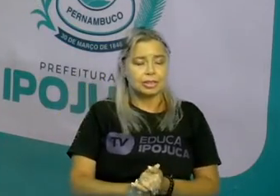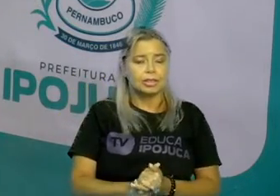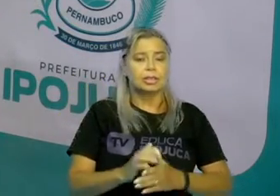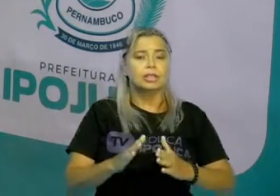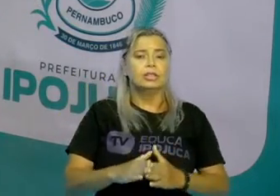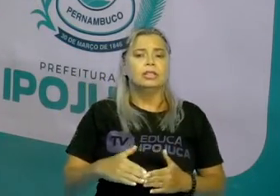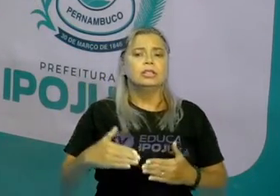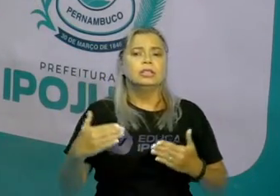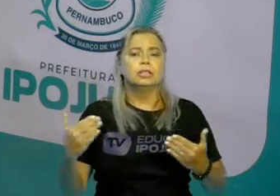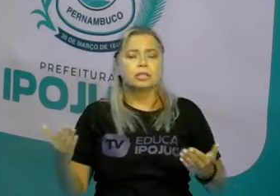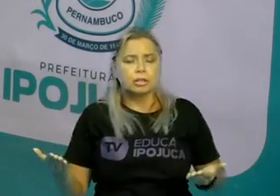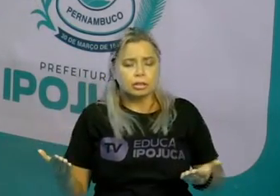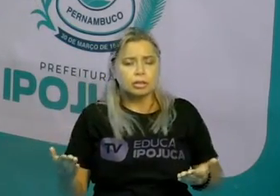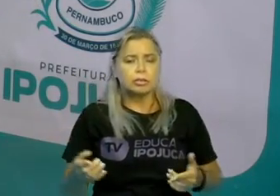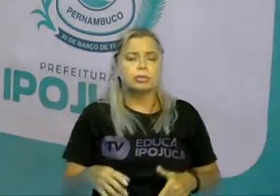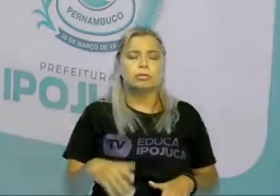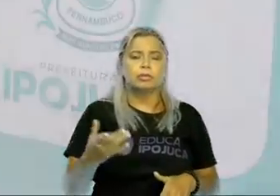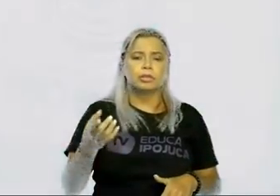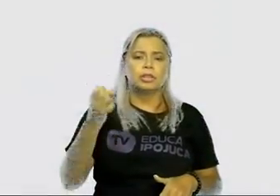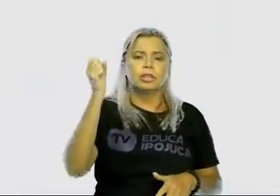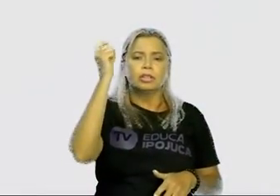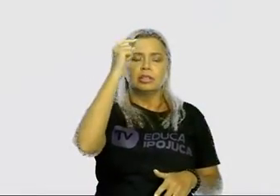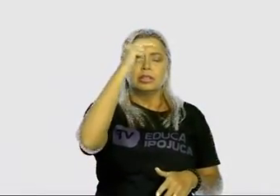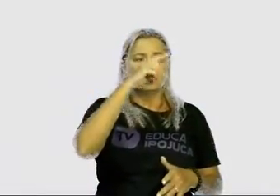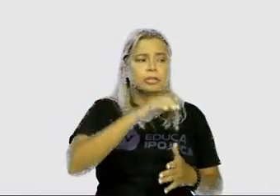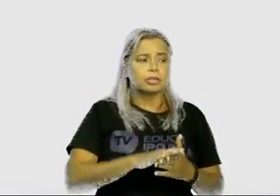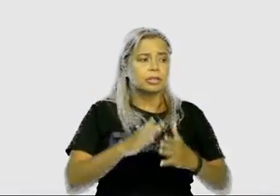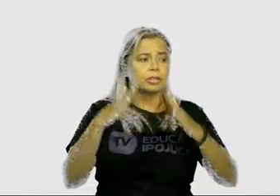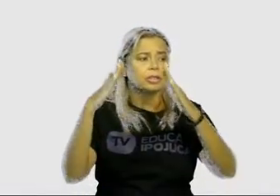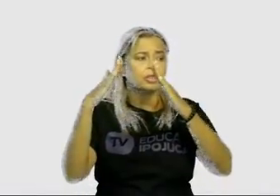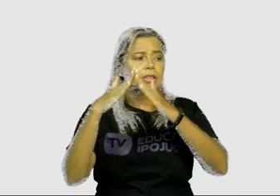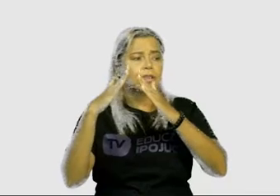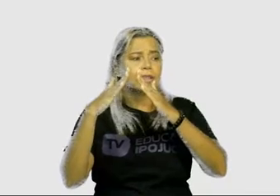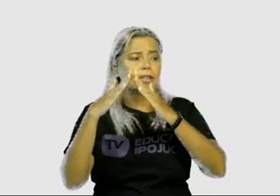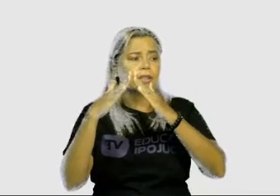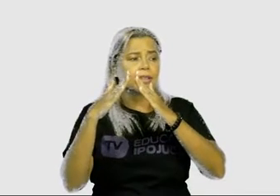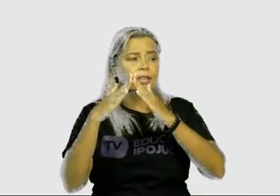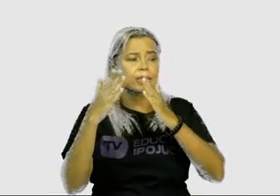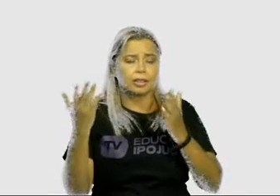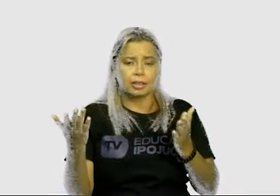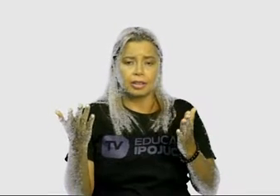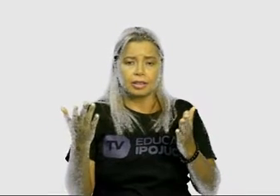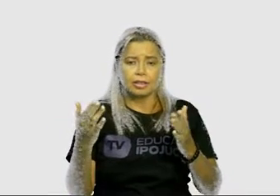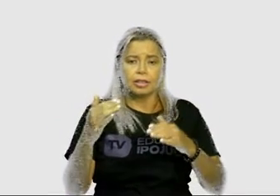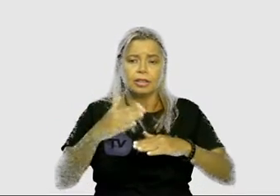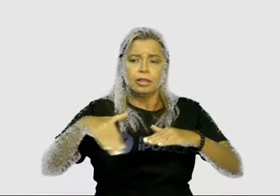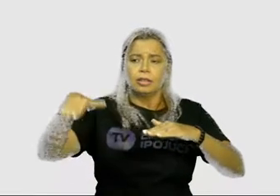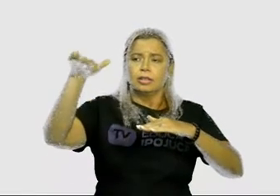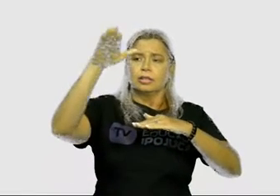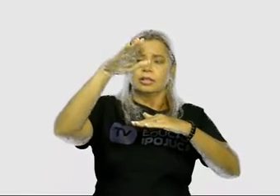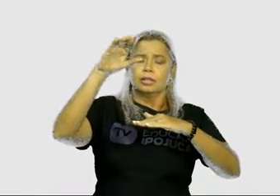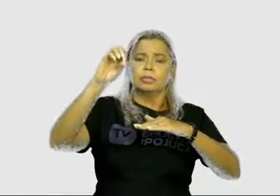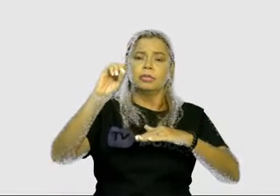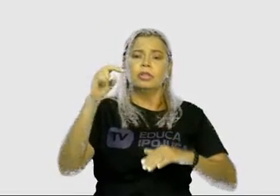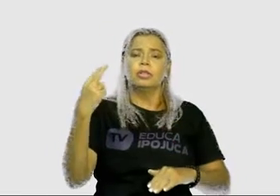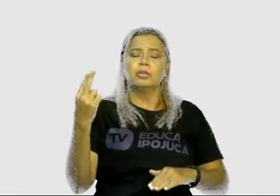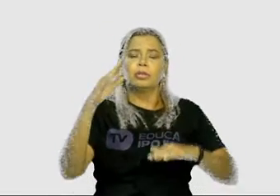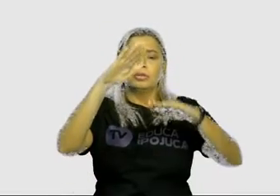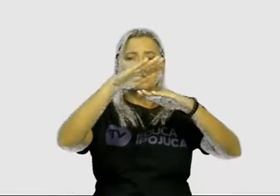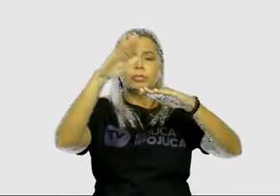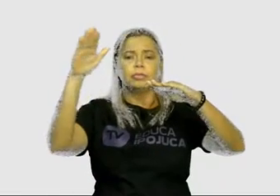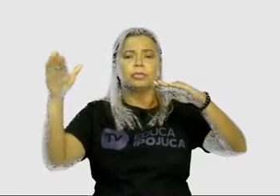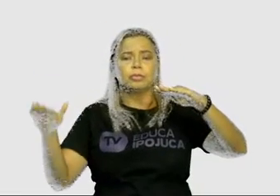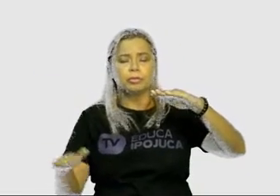Problematizando, a casa está embaixo ou em cima da árvore? Observe bem a